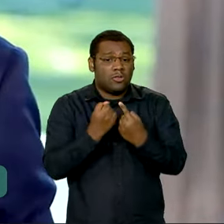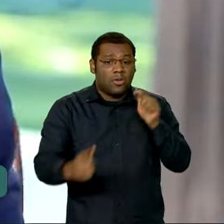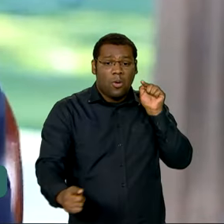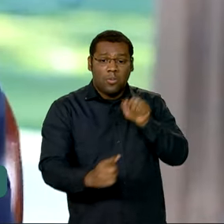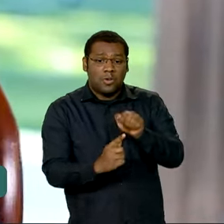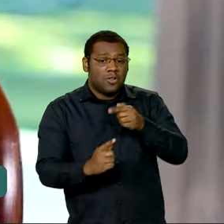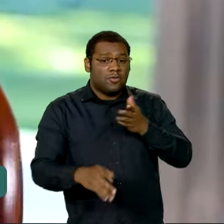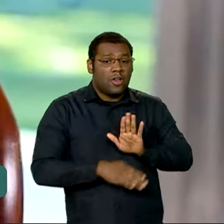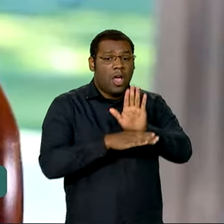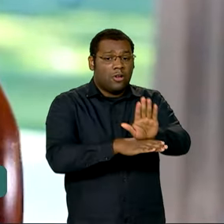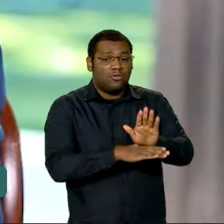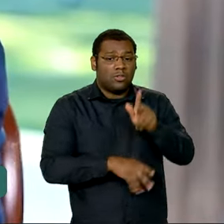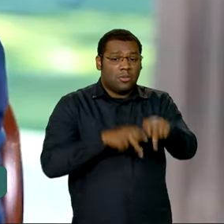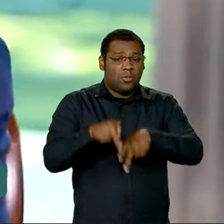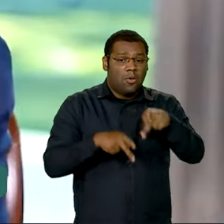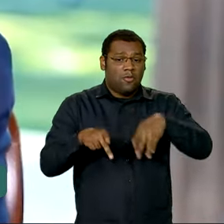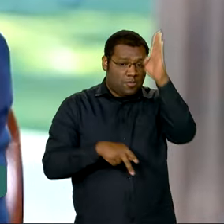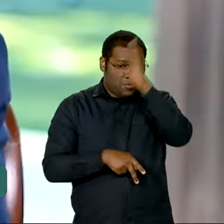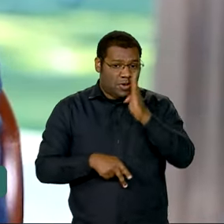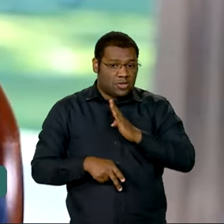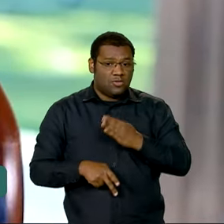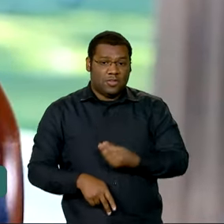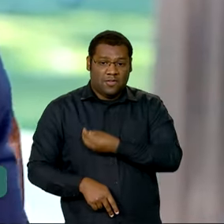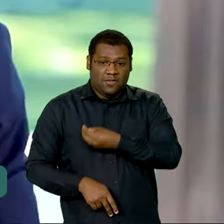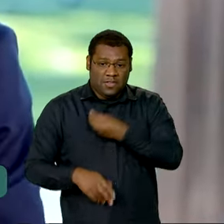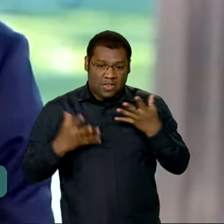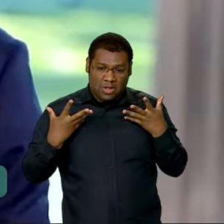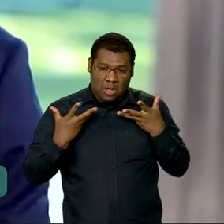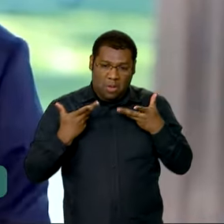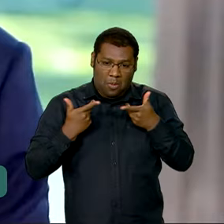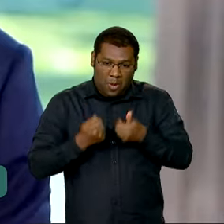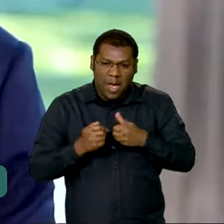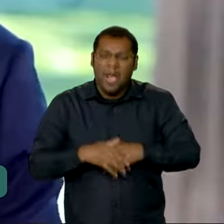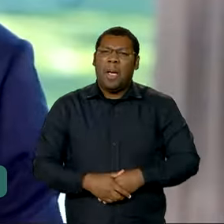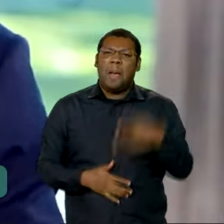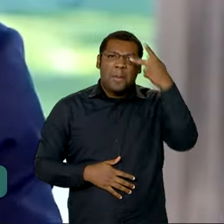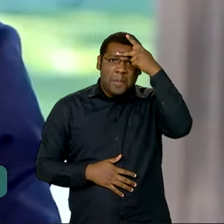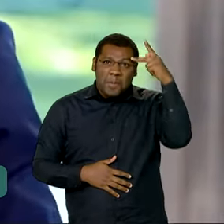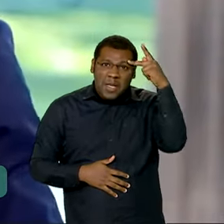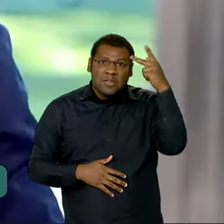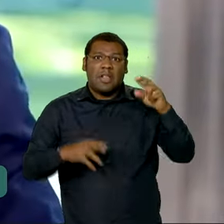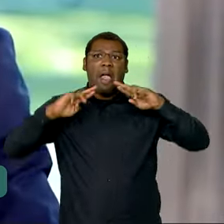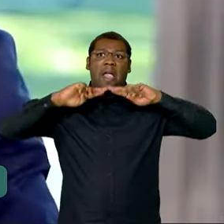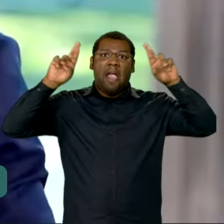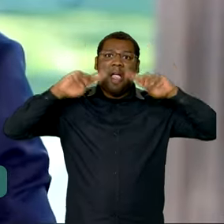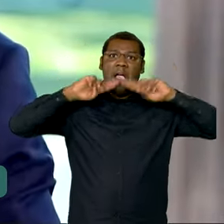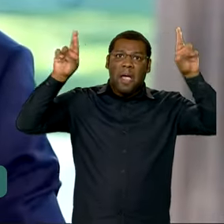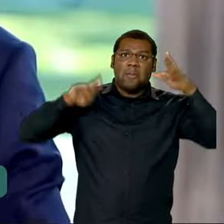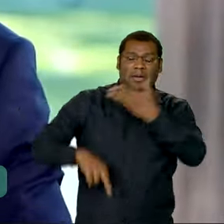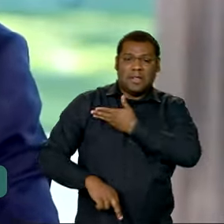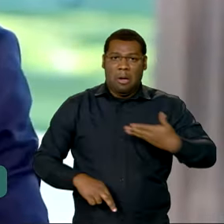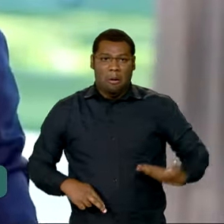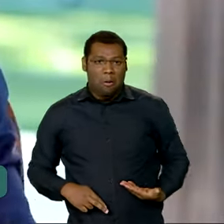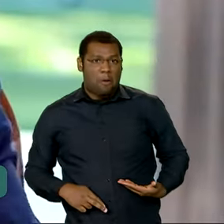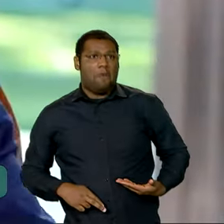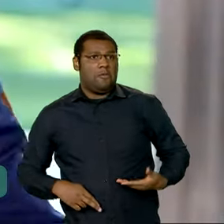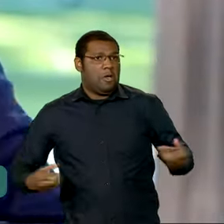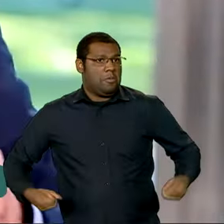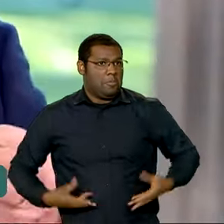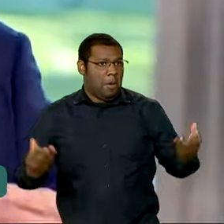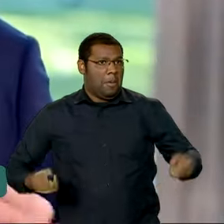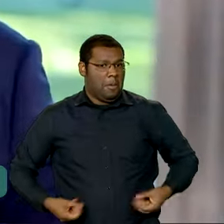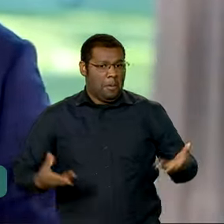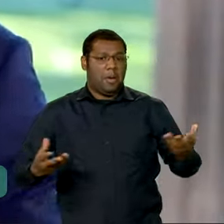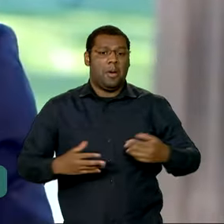acontecendo hoje? As mesmas pessoas que reclamam de que tem gasto exagerado, e nós estamos investigando se tem caso